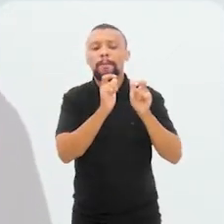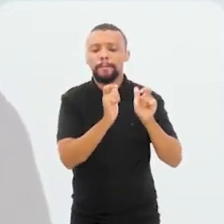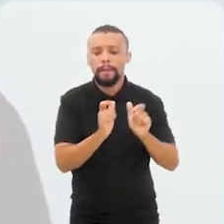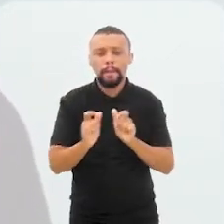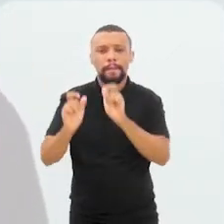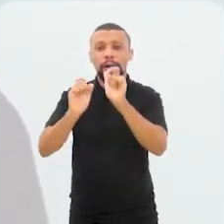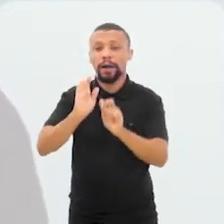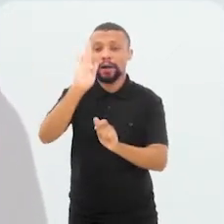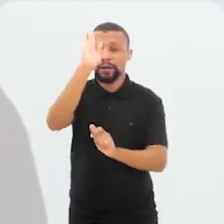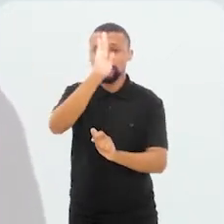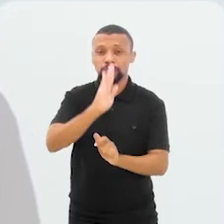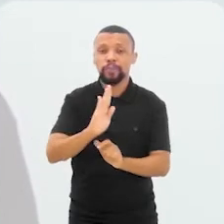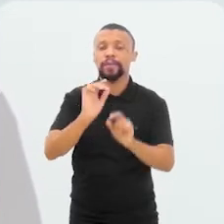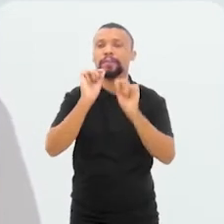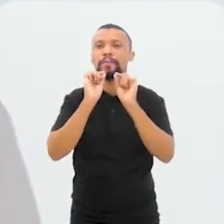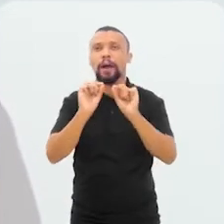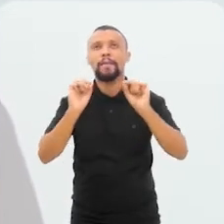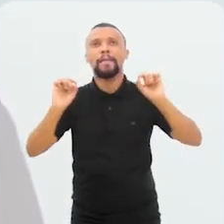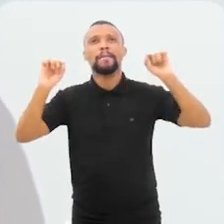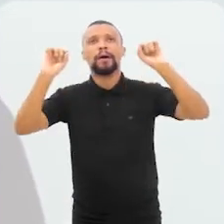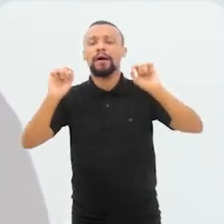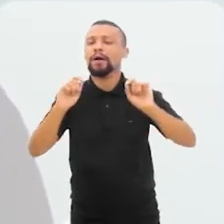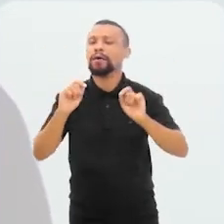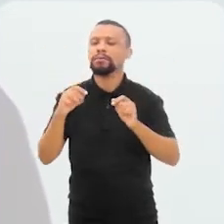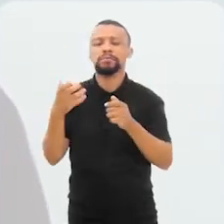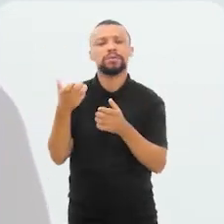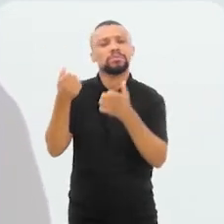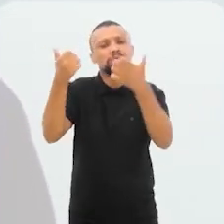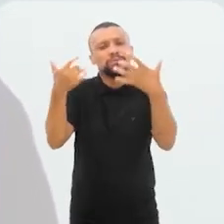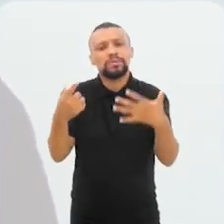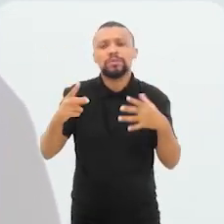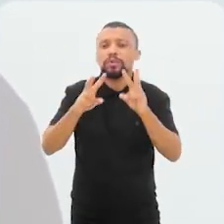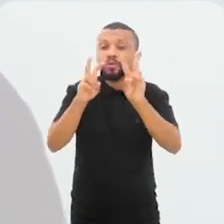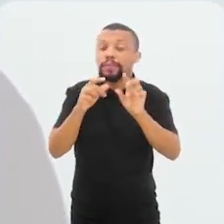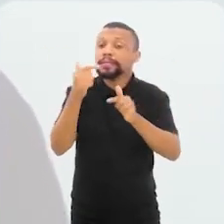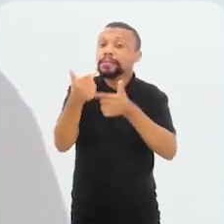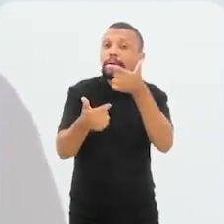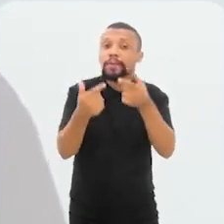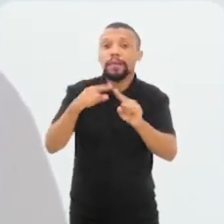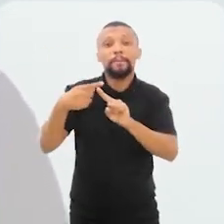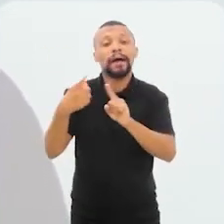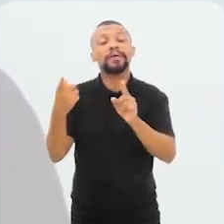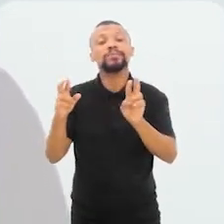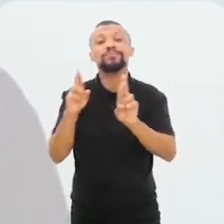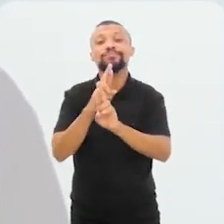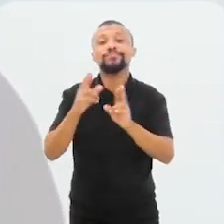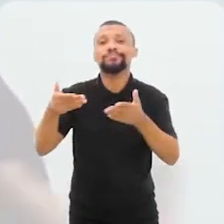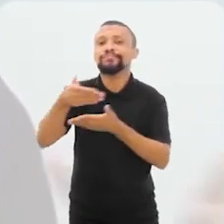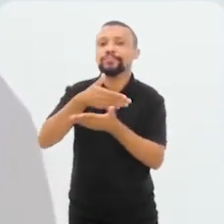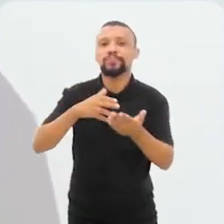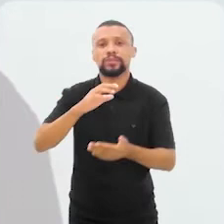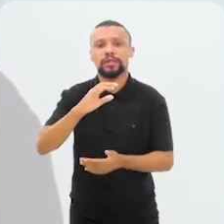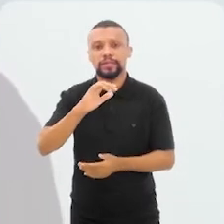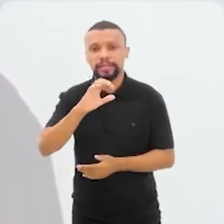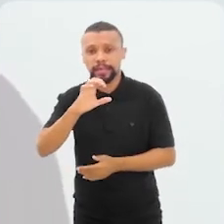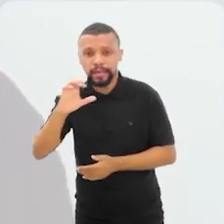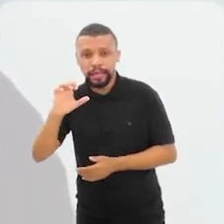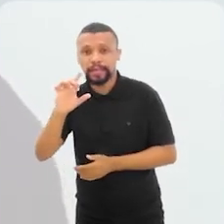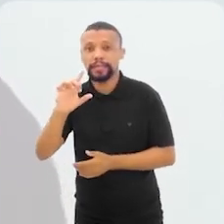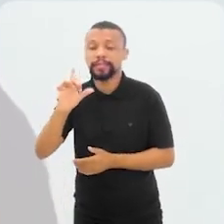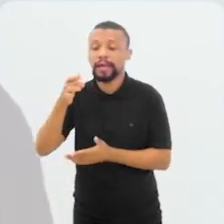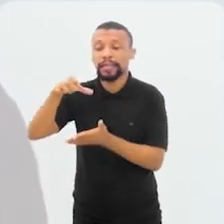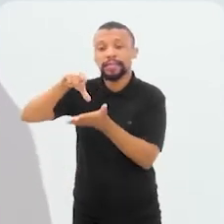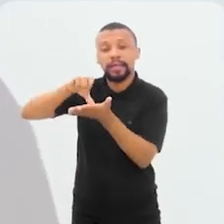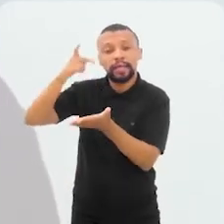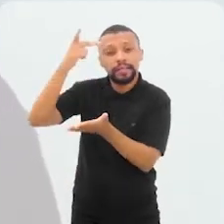lugares do país. Queria que vocês falassem um pouquinho sobre esse trabalho e o relacionamento de vocês com o ICER, que é uma instituição que